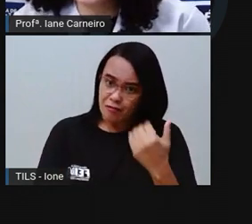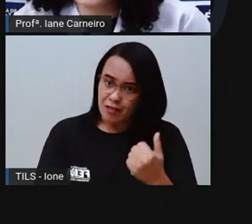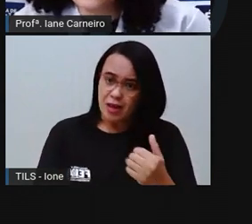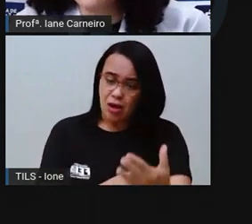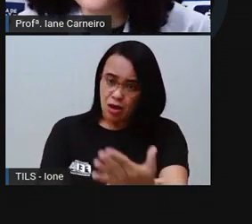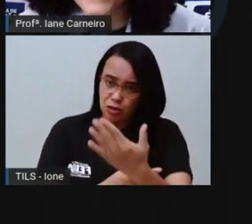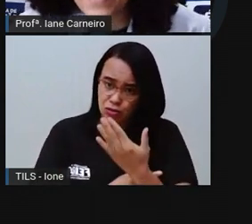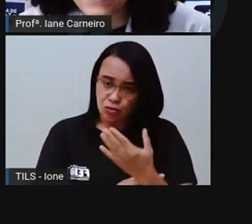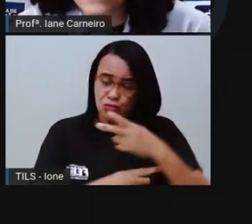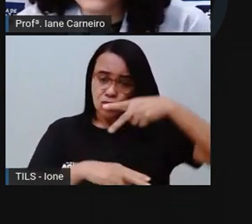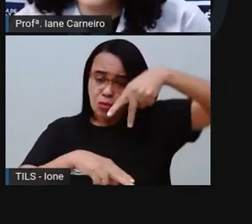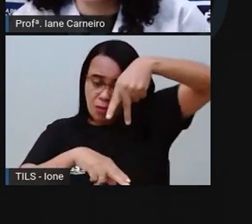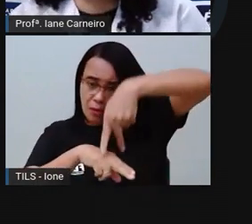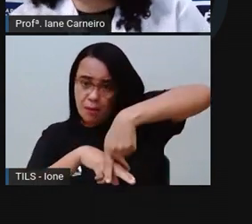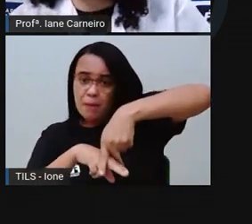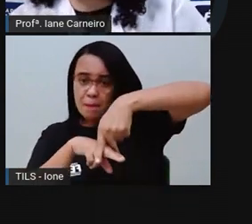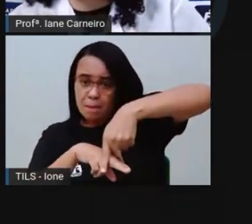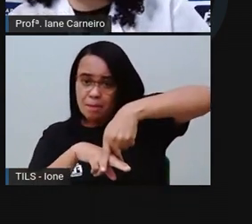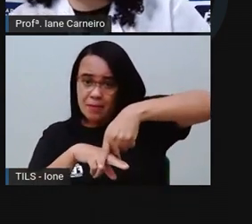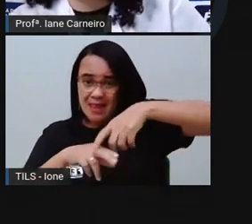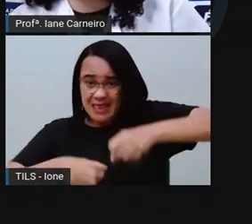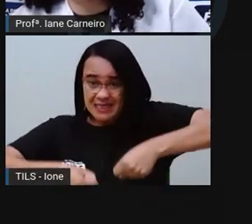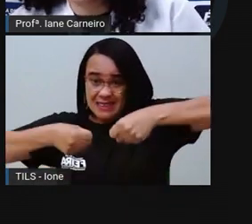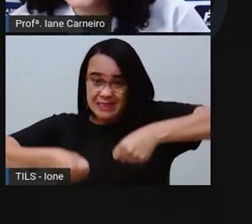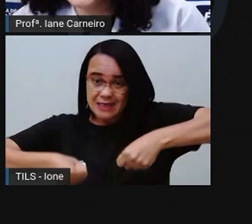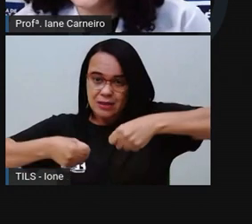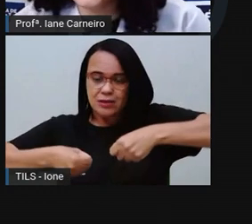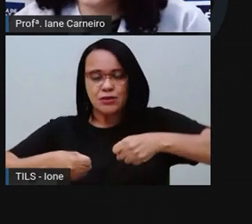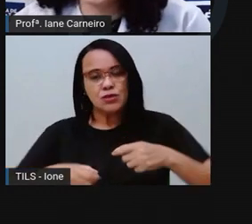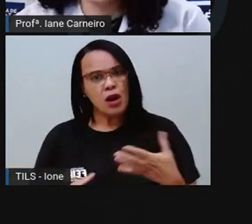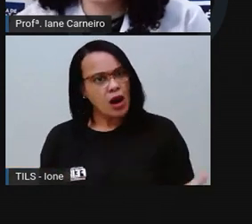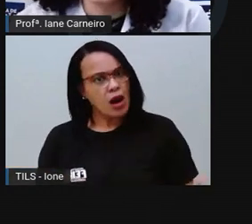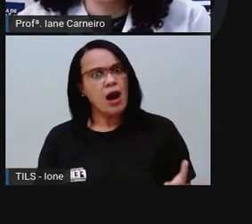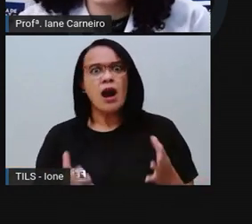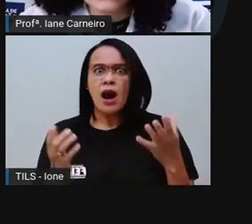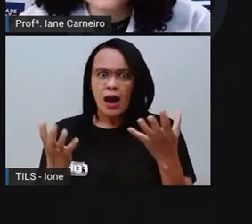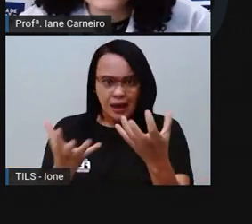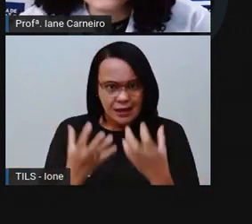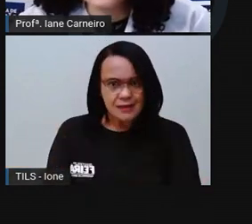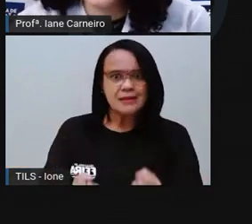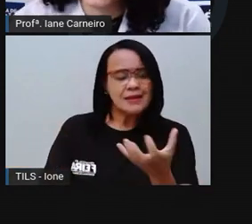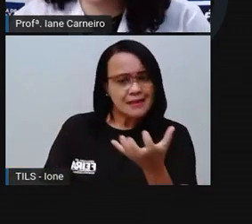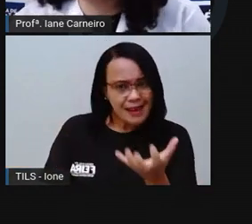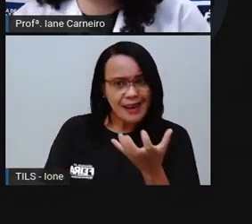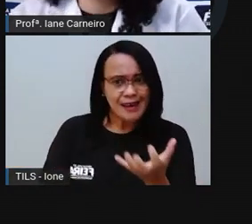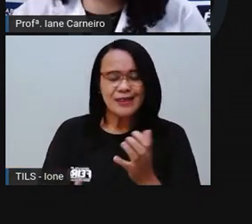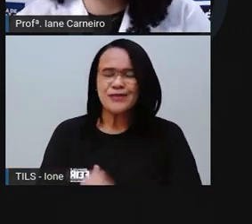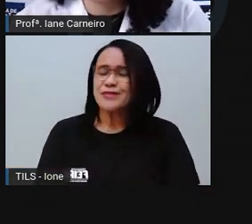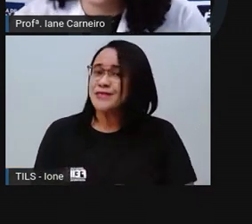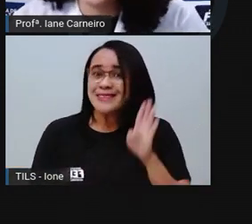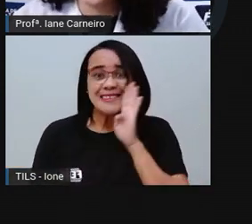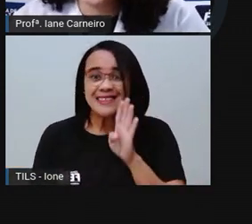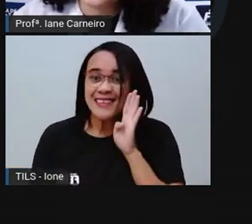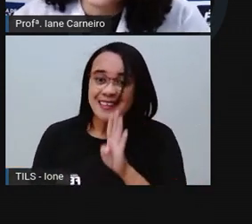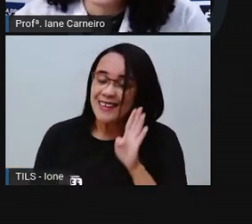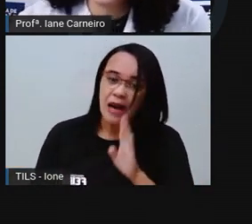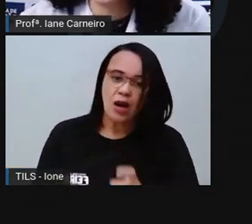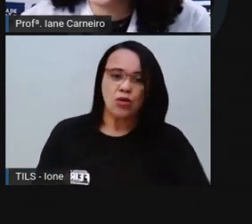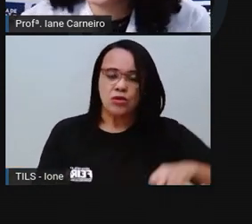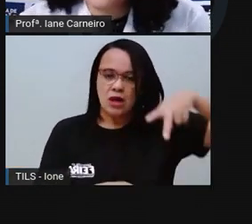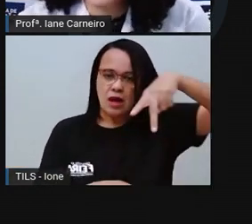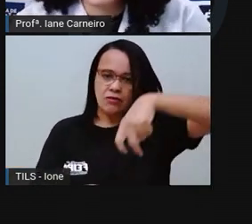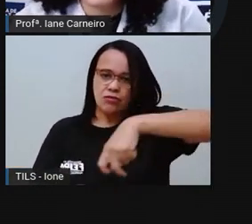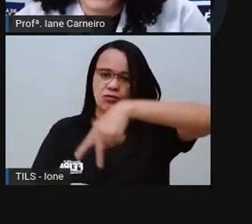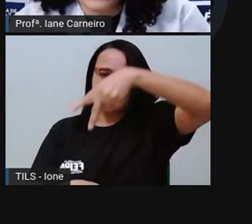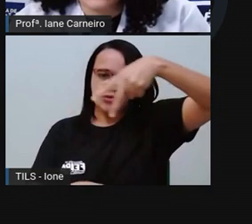e se segurar bem. Claro que quer, vai ser muito divertido. E saltando por aí, de galho em galho. E